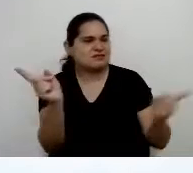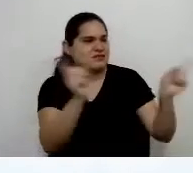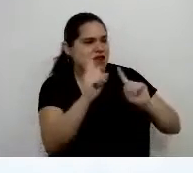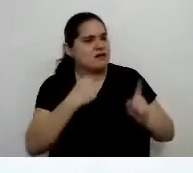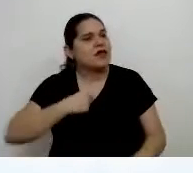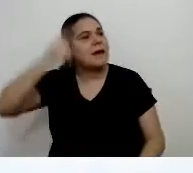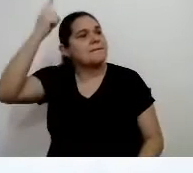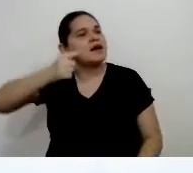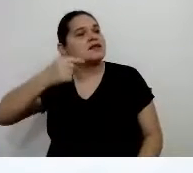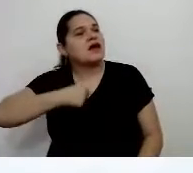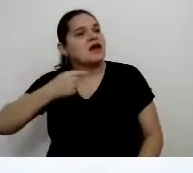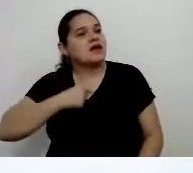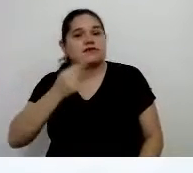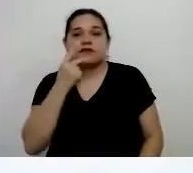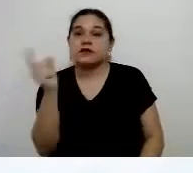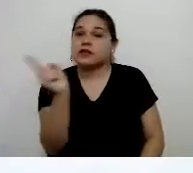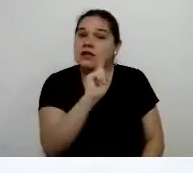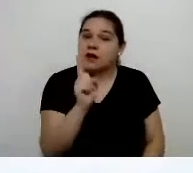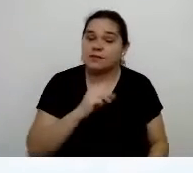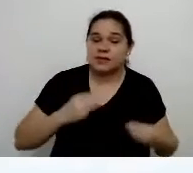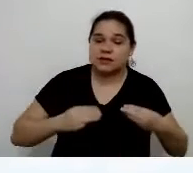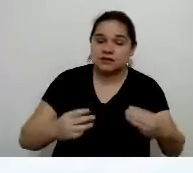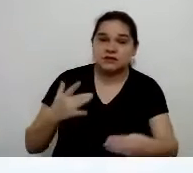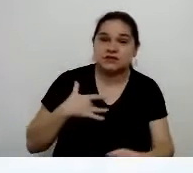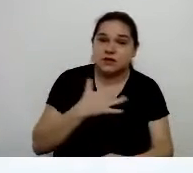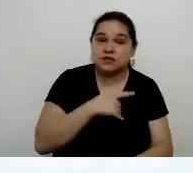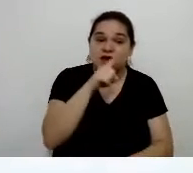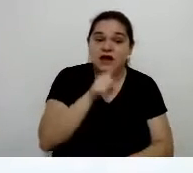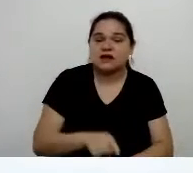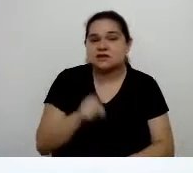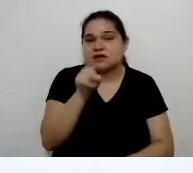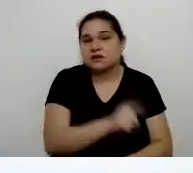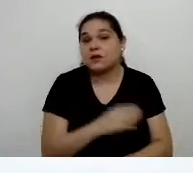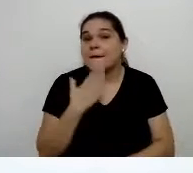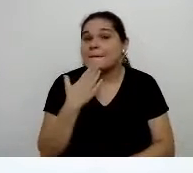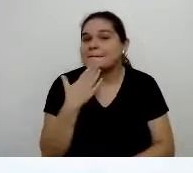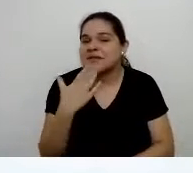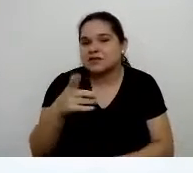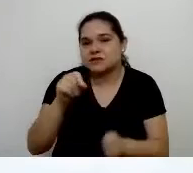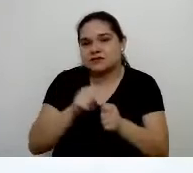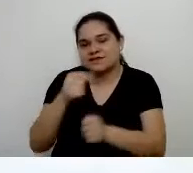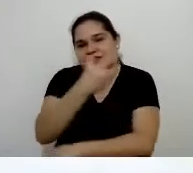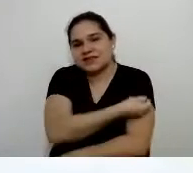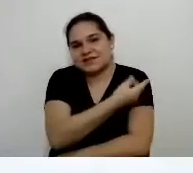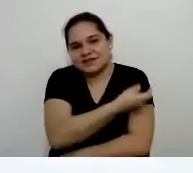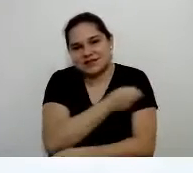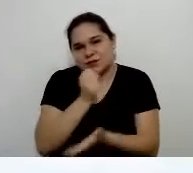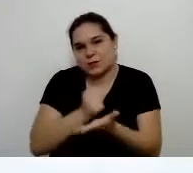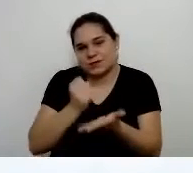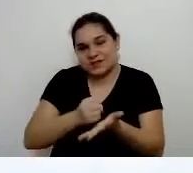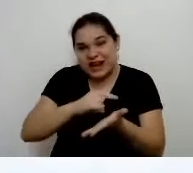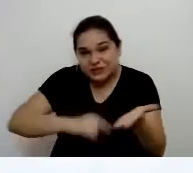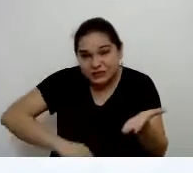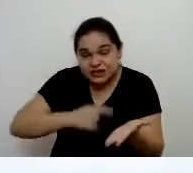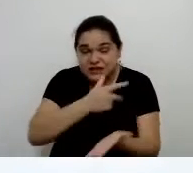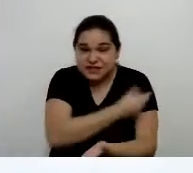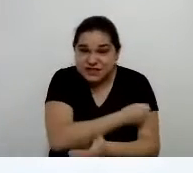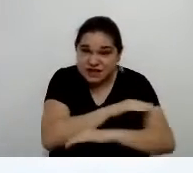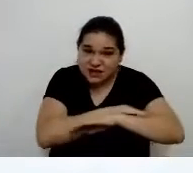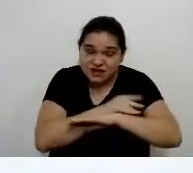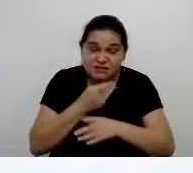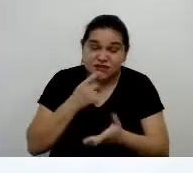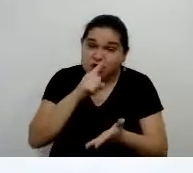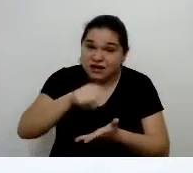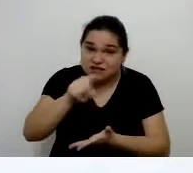manda sou eu. Ele desautorizou o ministro e cancelou a produção da vacina, aquele contrato das vacinas. Então, apesar do governo